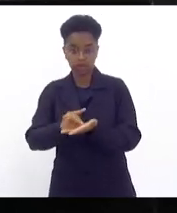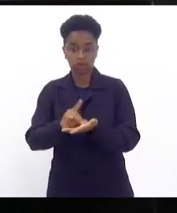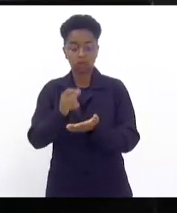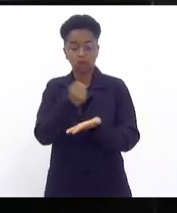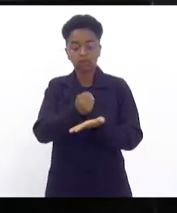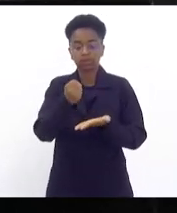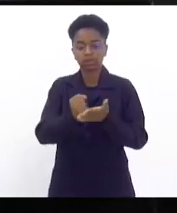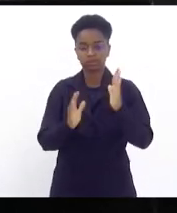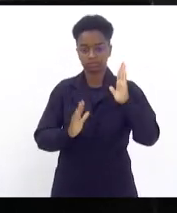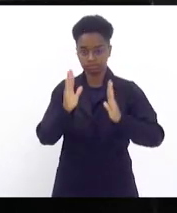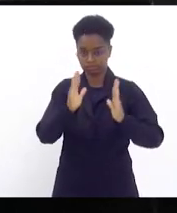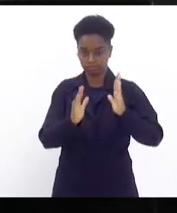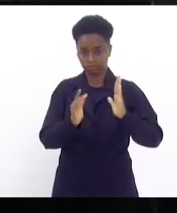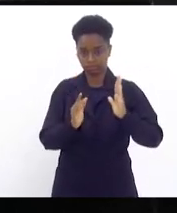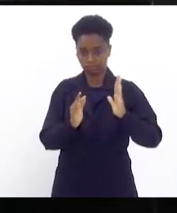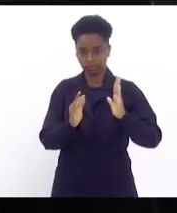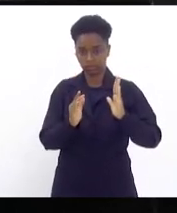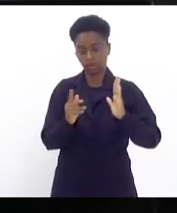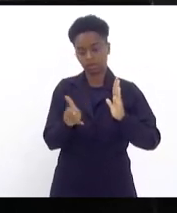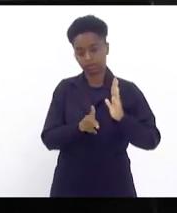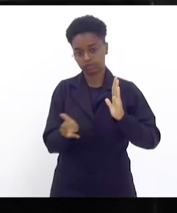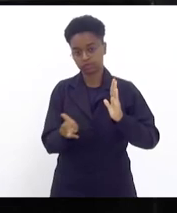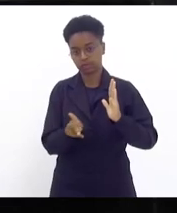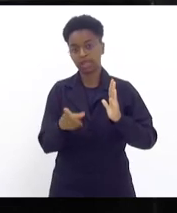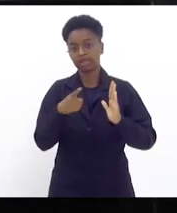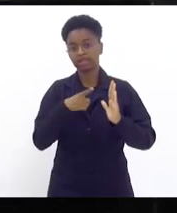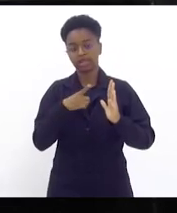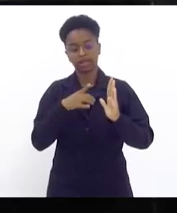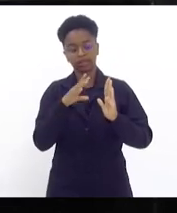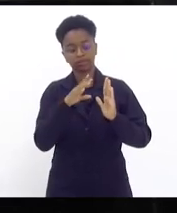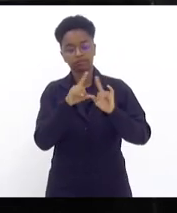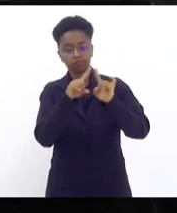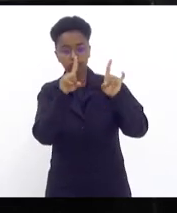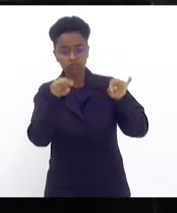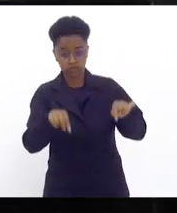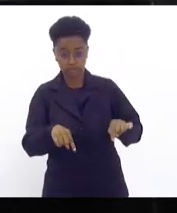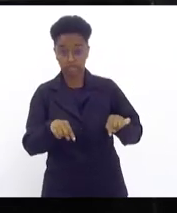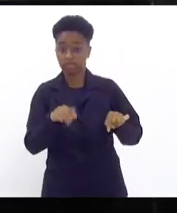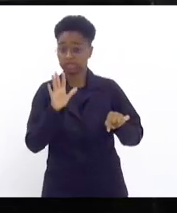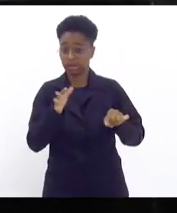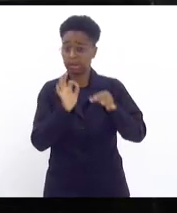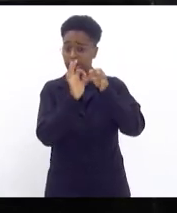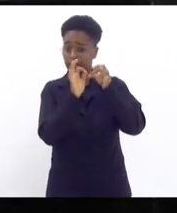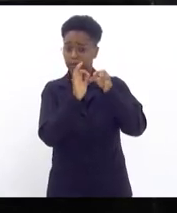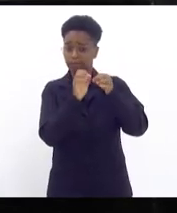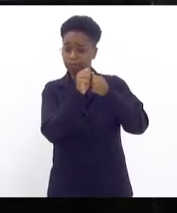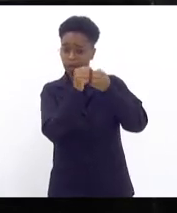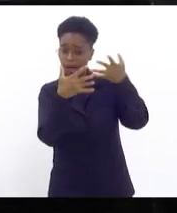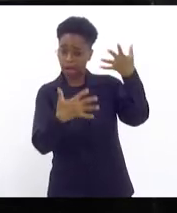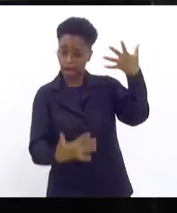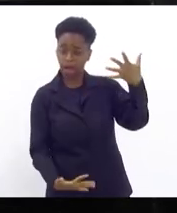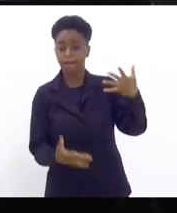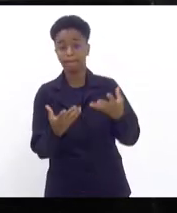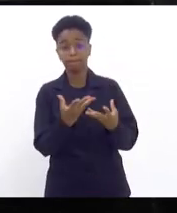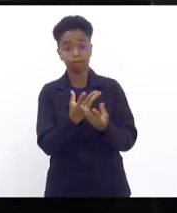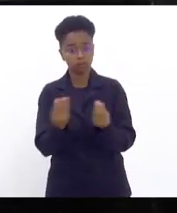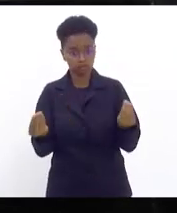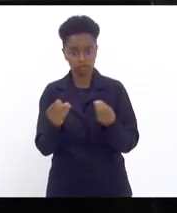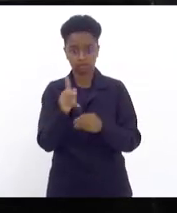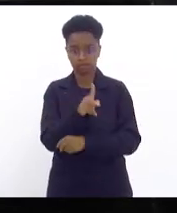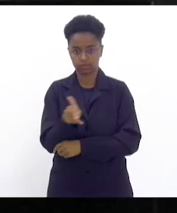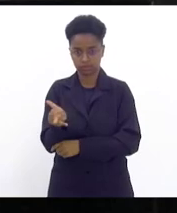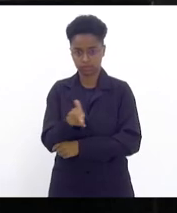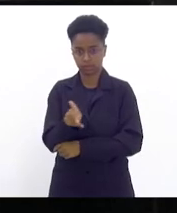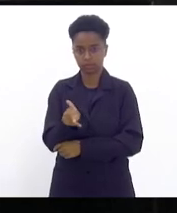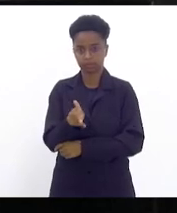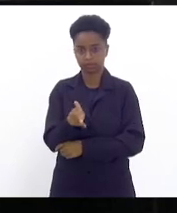professores. Ora, nós temos aqui um quadro efetivo extenso de professores no Estado do